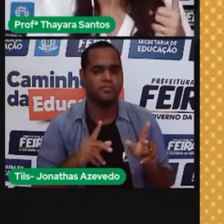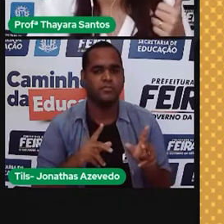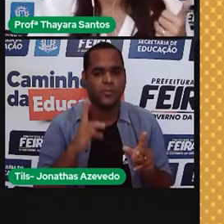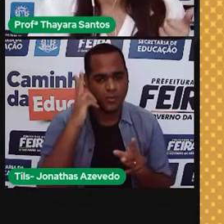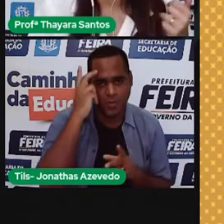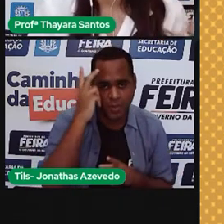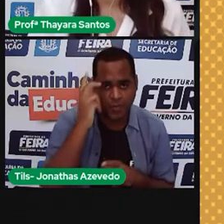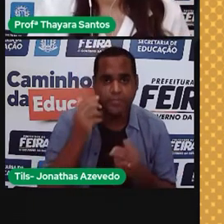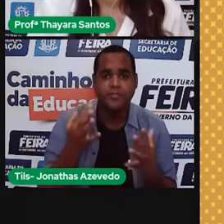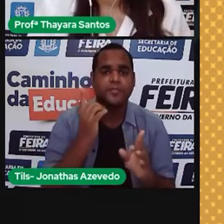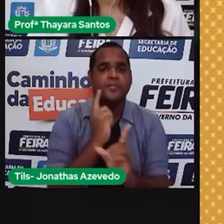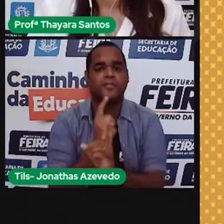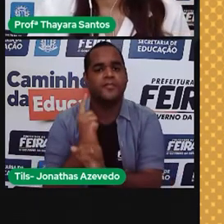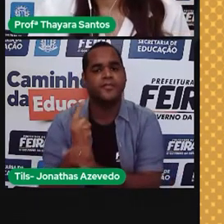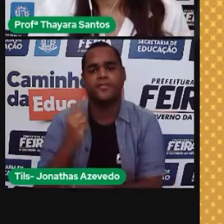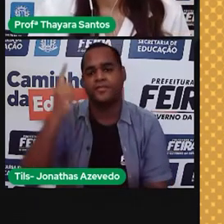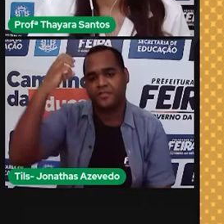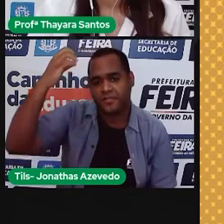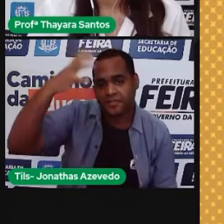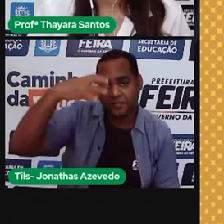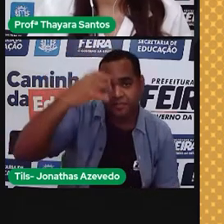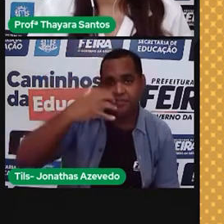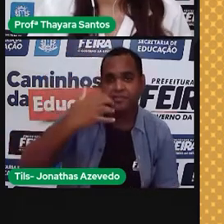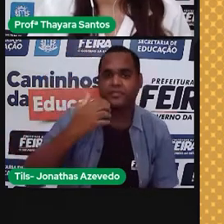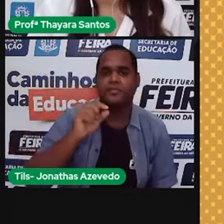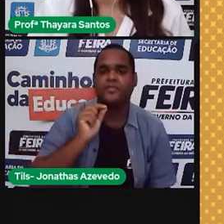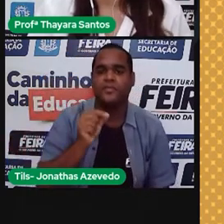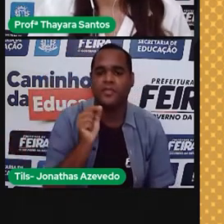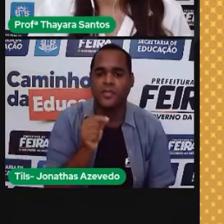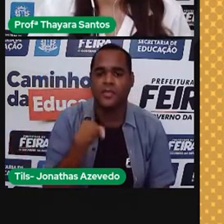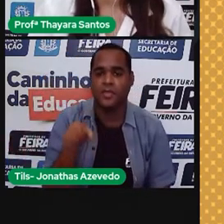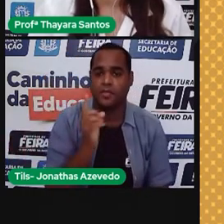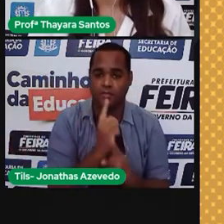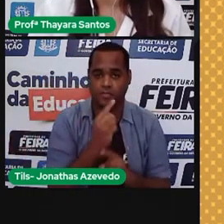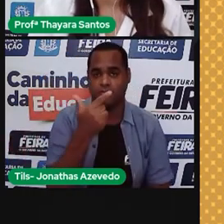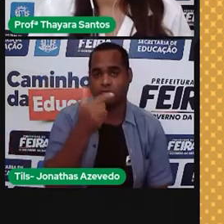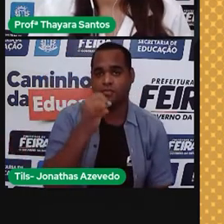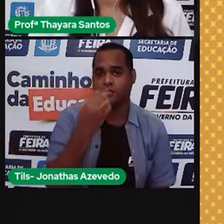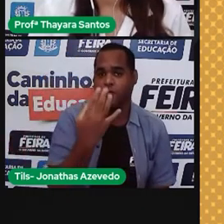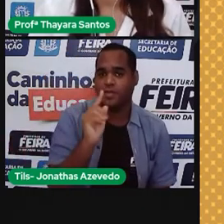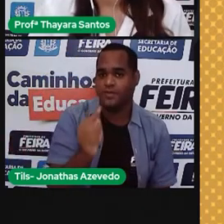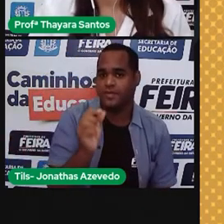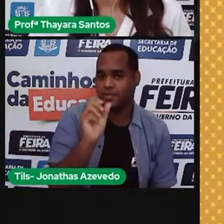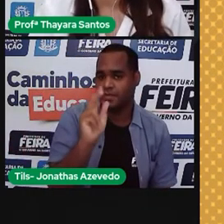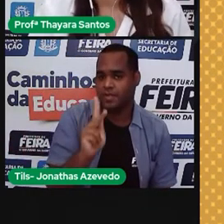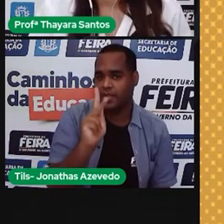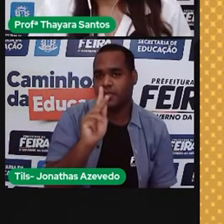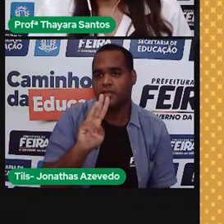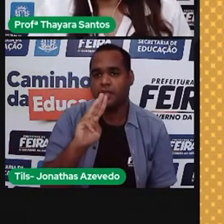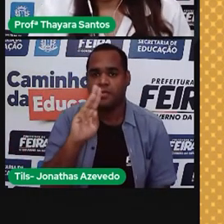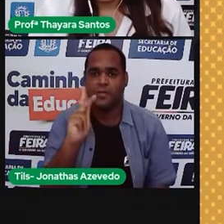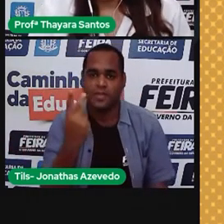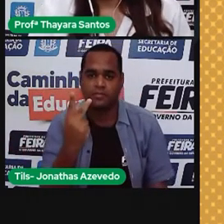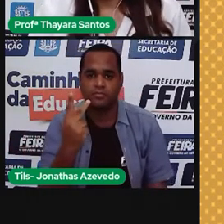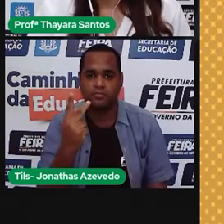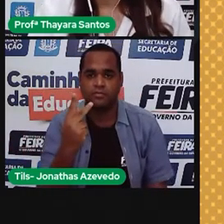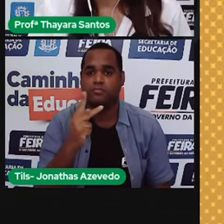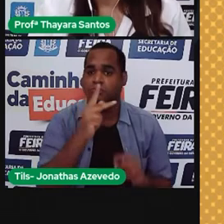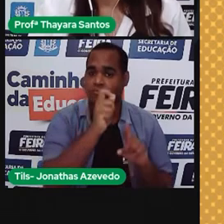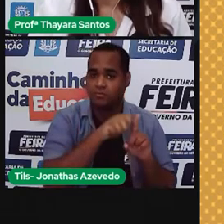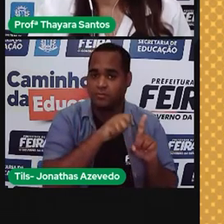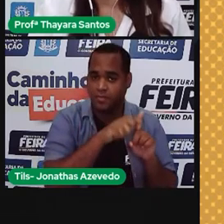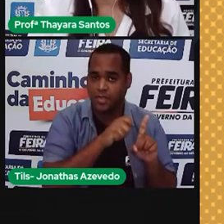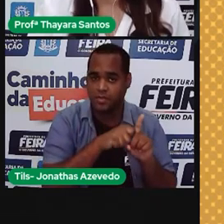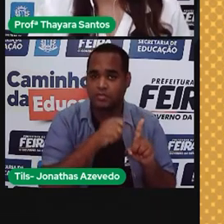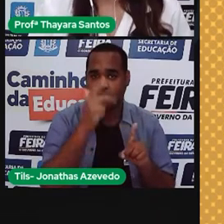consumo que a gente achou do chuveiro elétrico por mês? Esse valor aqui, 204,6 quilowatts hora por mês. Então, o